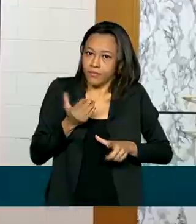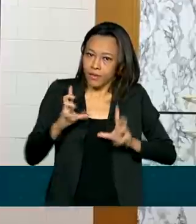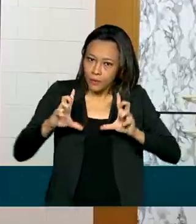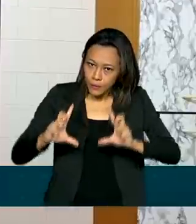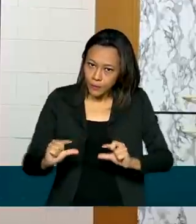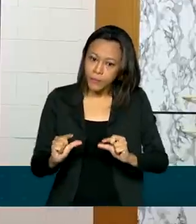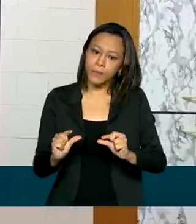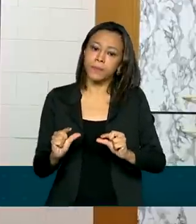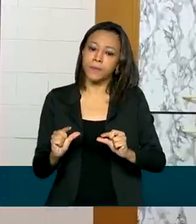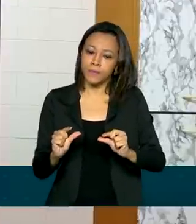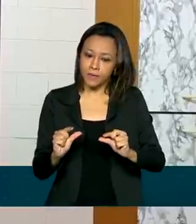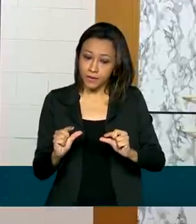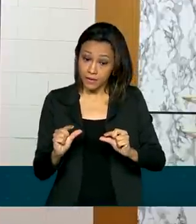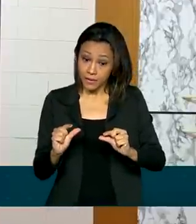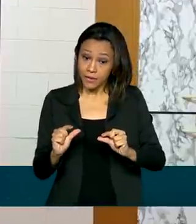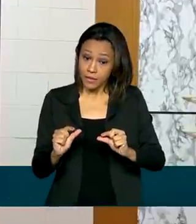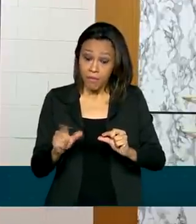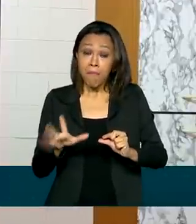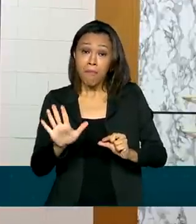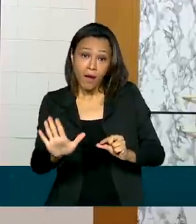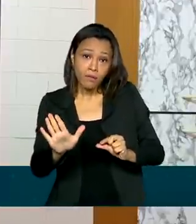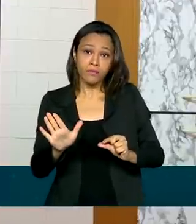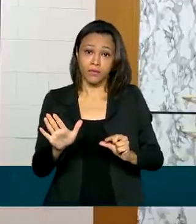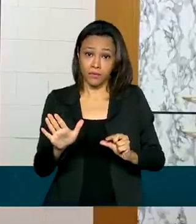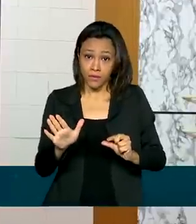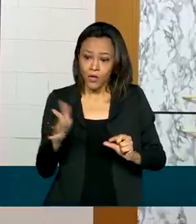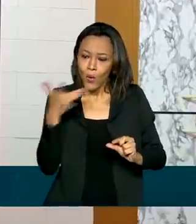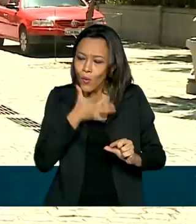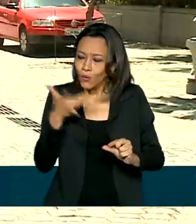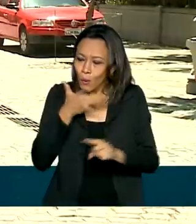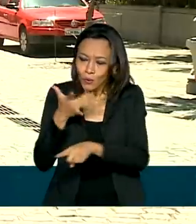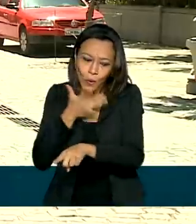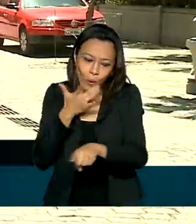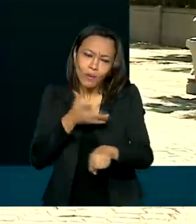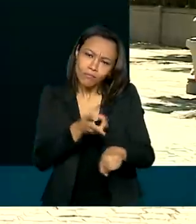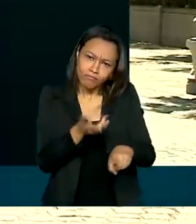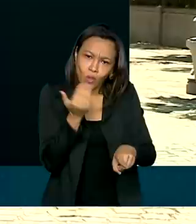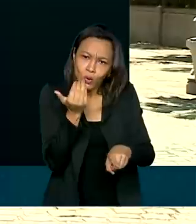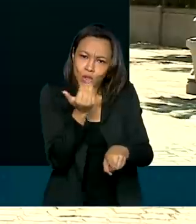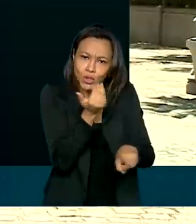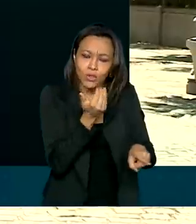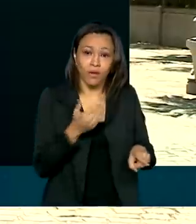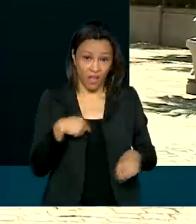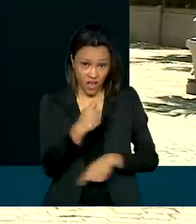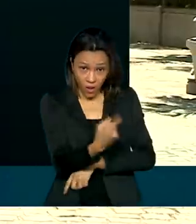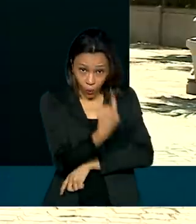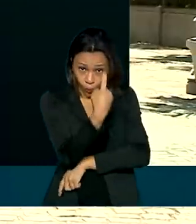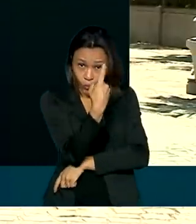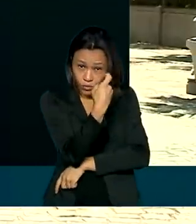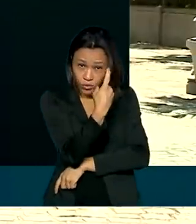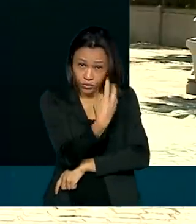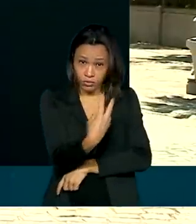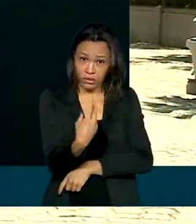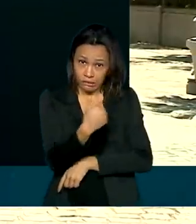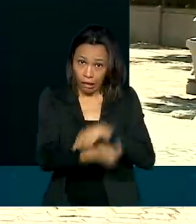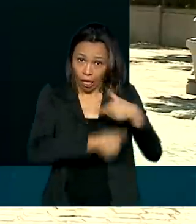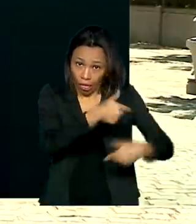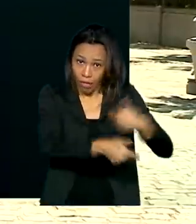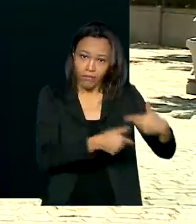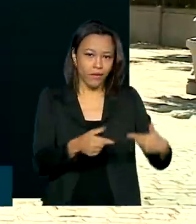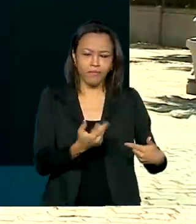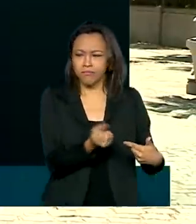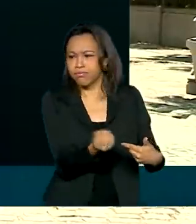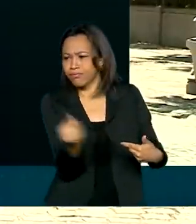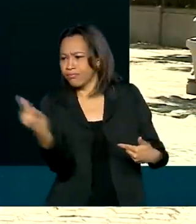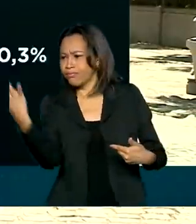mas sem deixar de comer coisas das quais eu gosto. Gabriel não está sozinho nessa luta contra a balança. A pesquisa